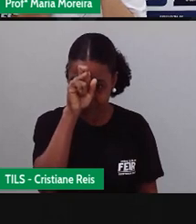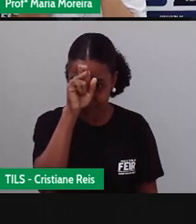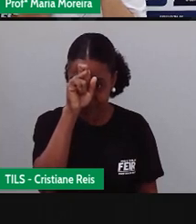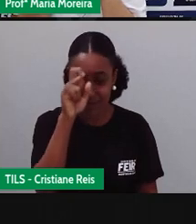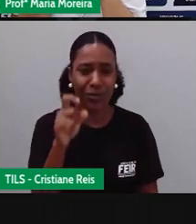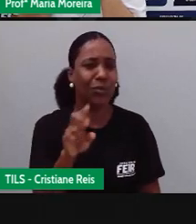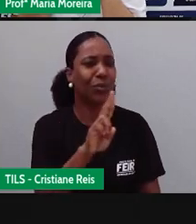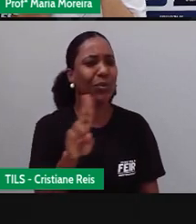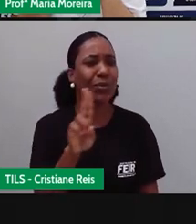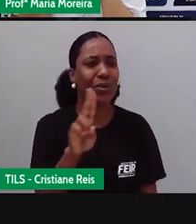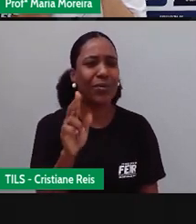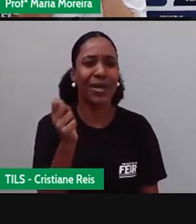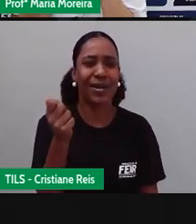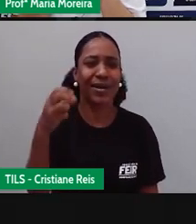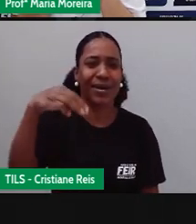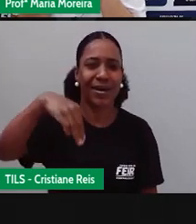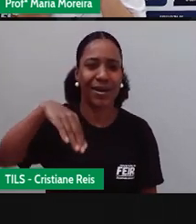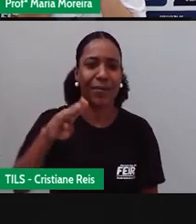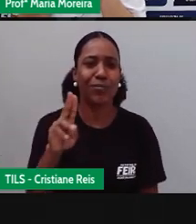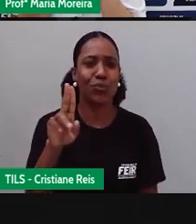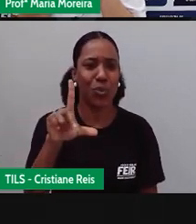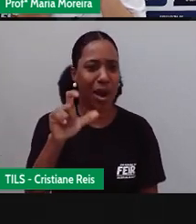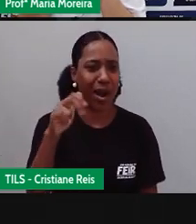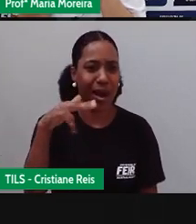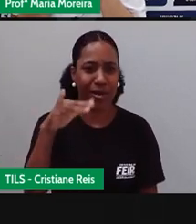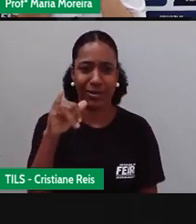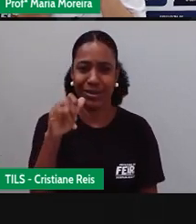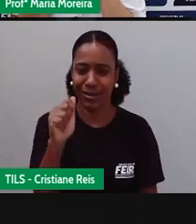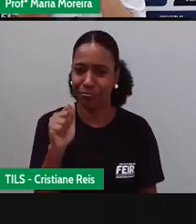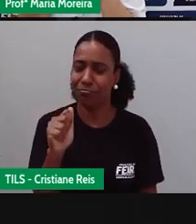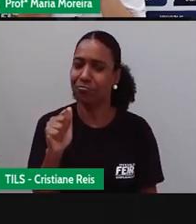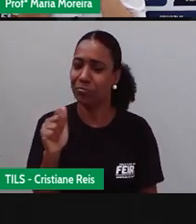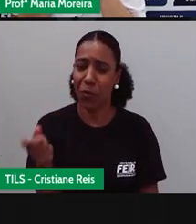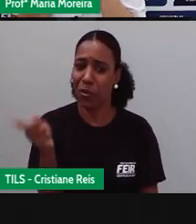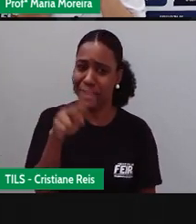contrário? Já viu, Cris, que o nome ambulância está ao contrário?